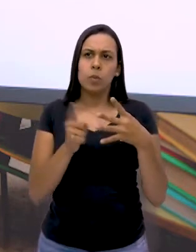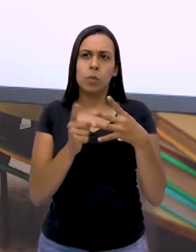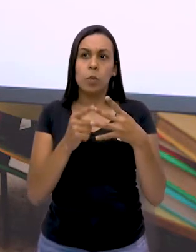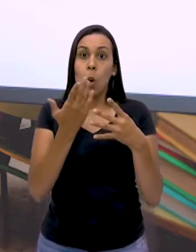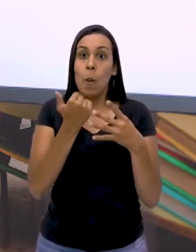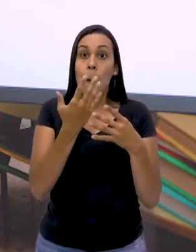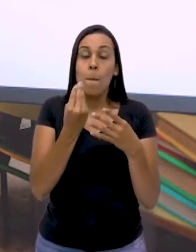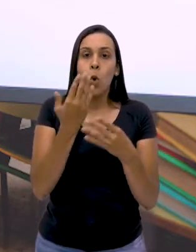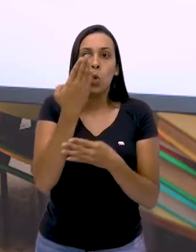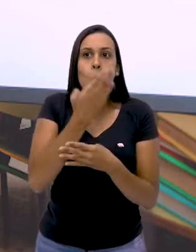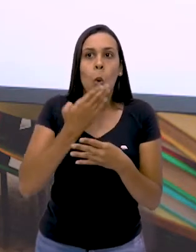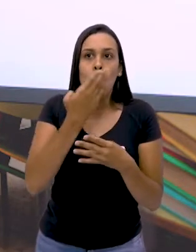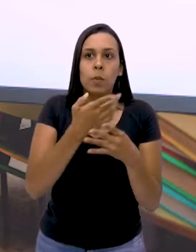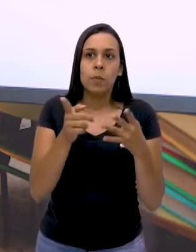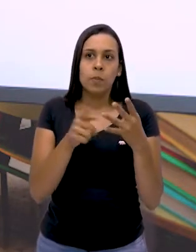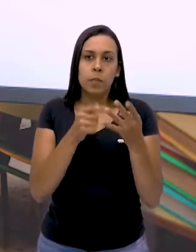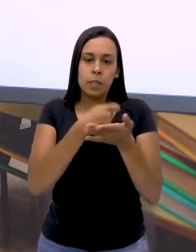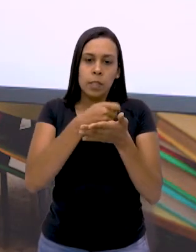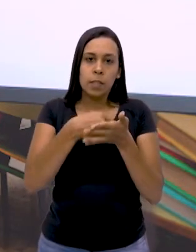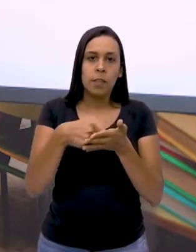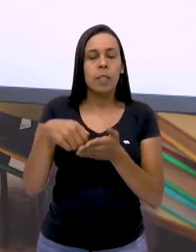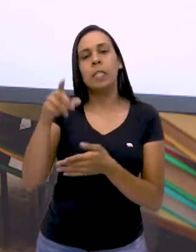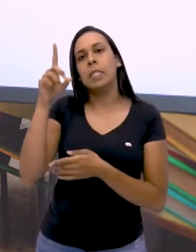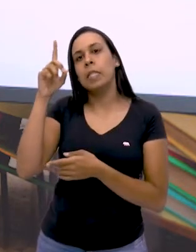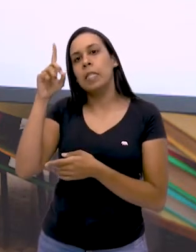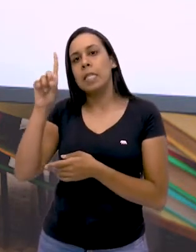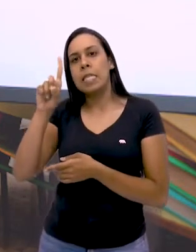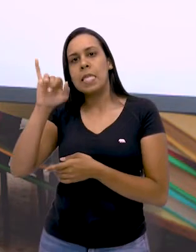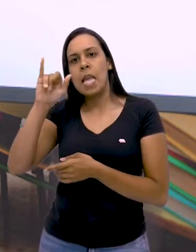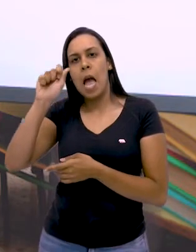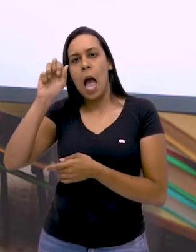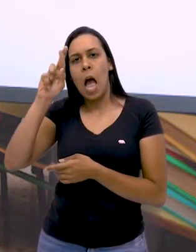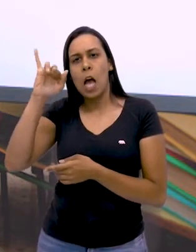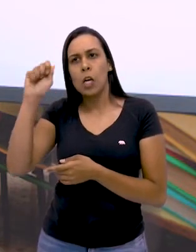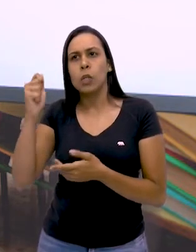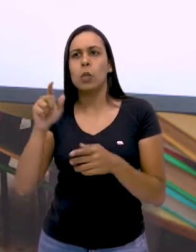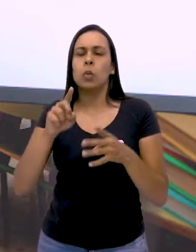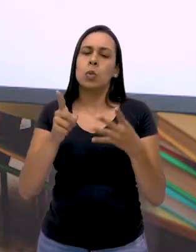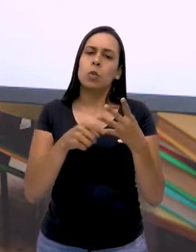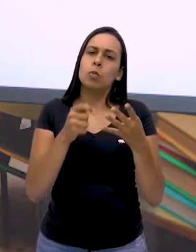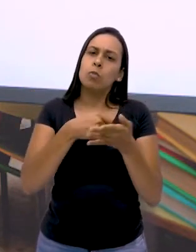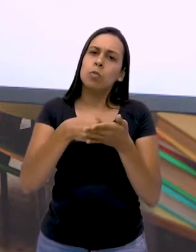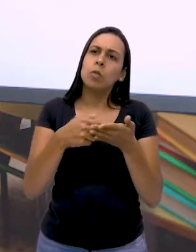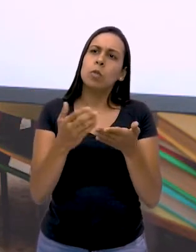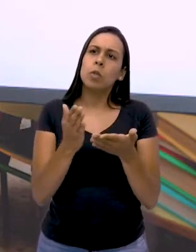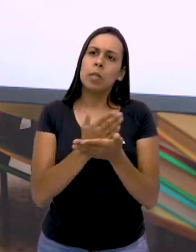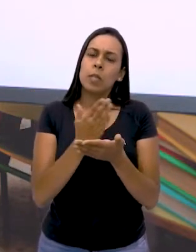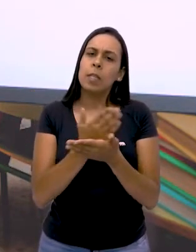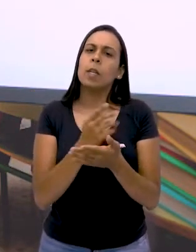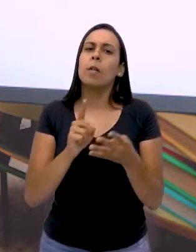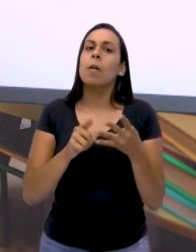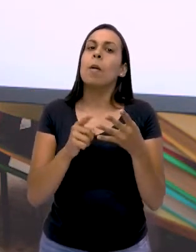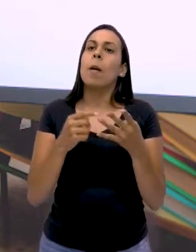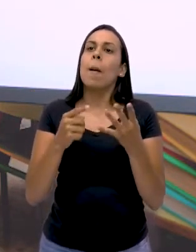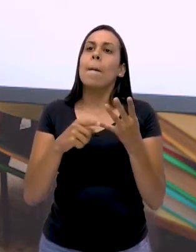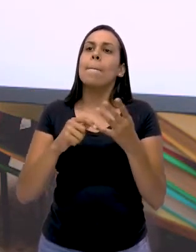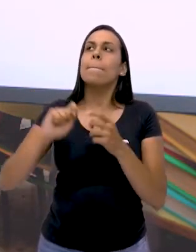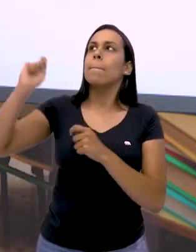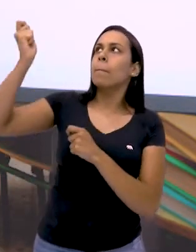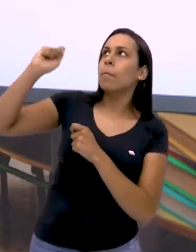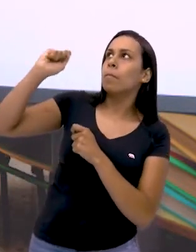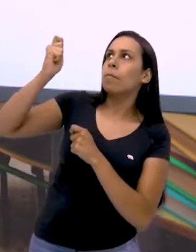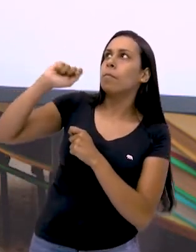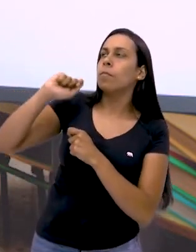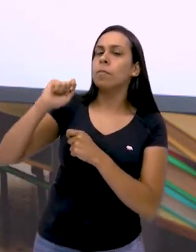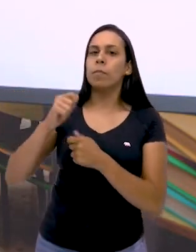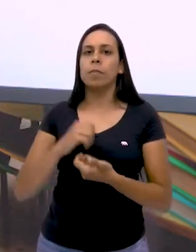comia muito doces, escrevia em seu diário, em seu caderno, soltava pipas no parque. E